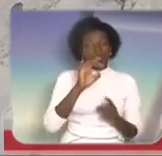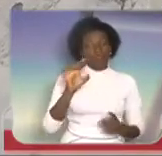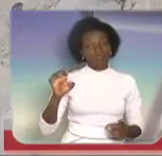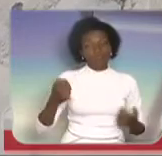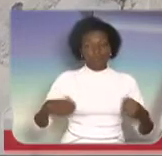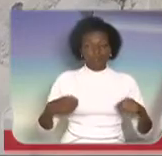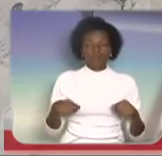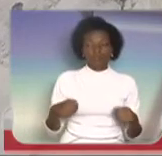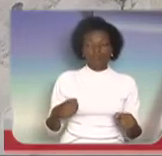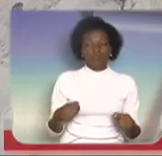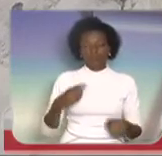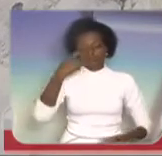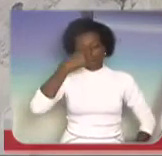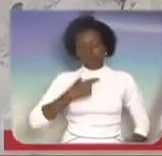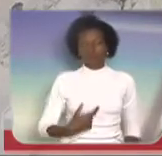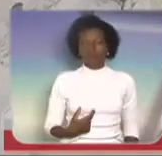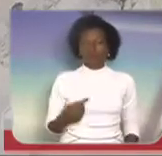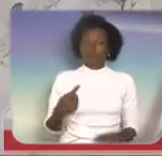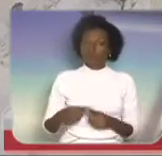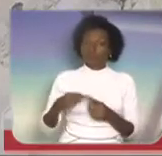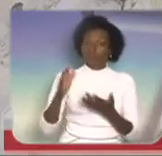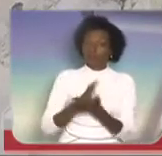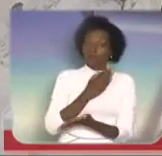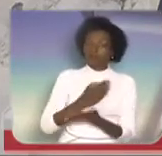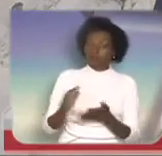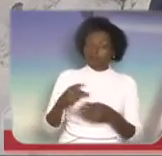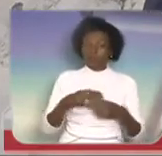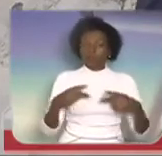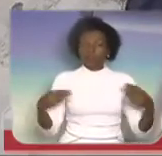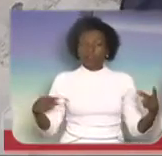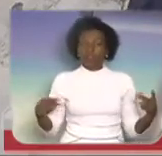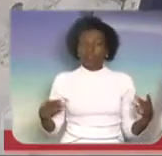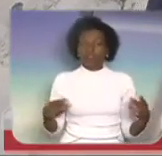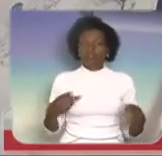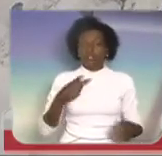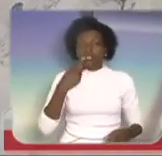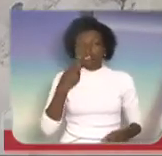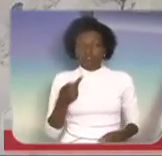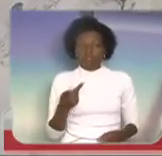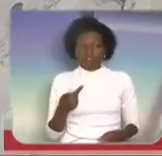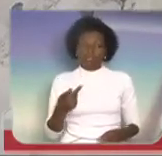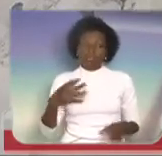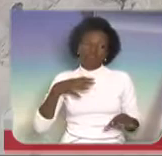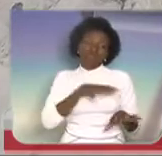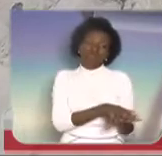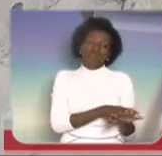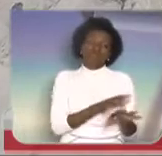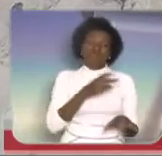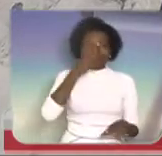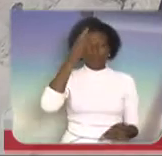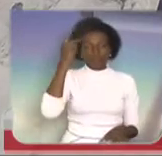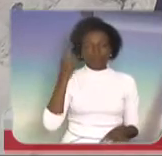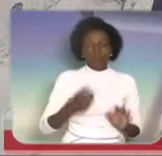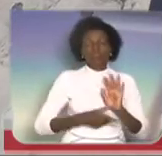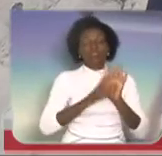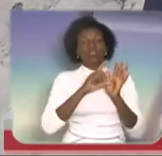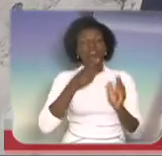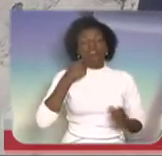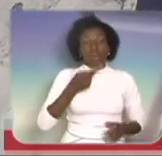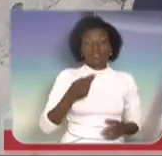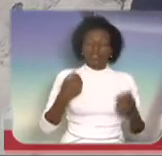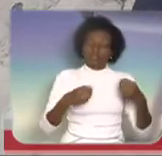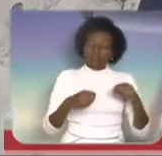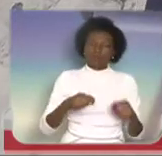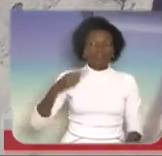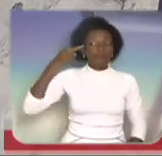alguma coisa, essas palavras atingem o alvo, elas ofendem as pessoas. Então, nós temos que pensar antes de falar, antes de